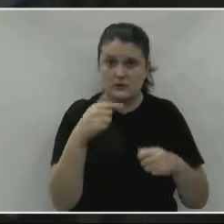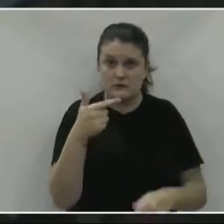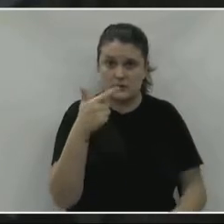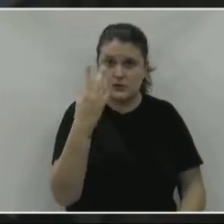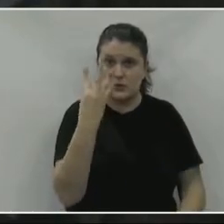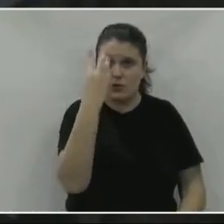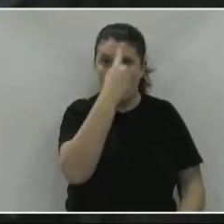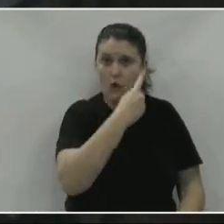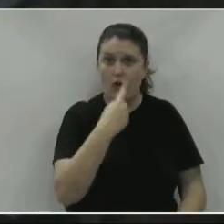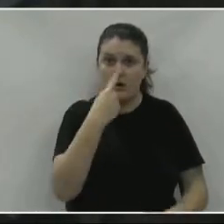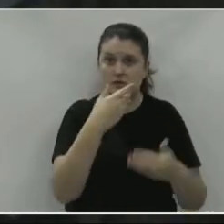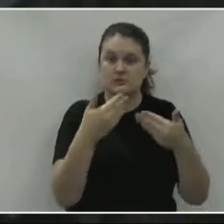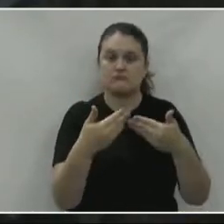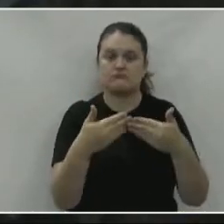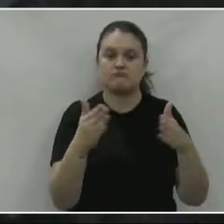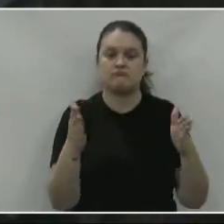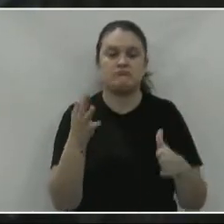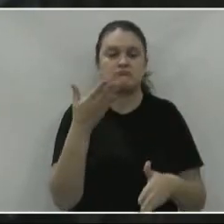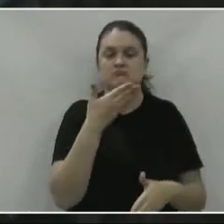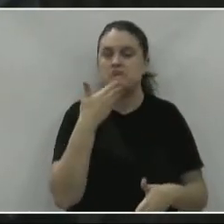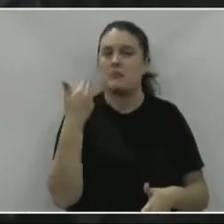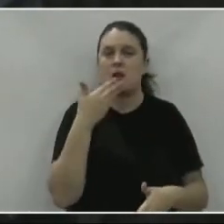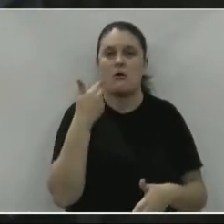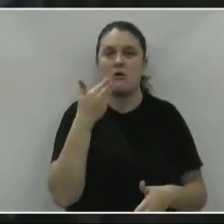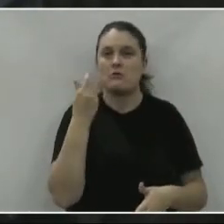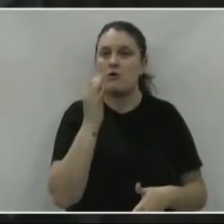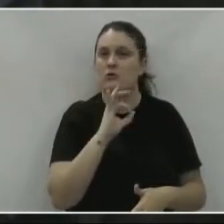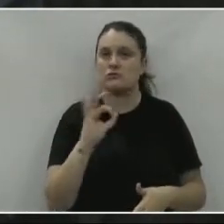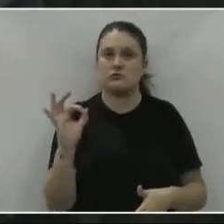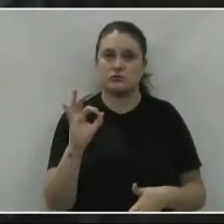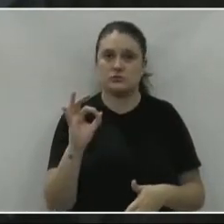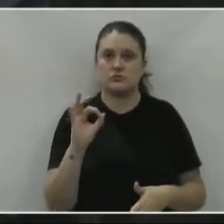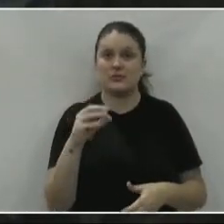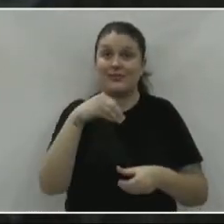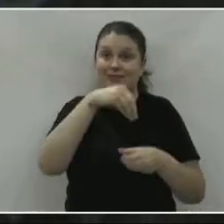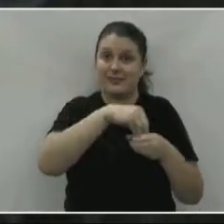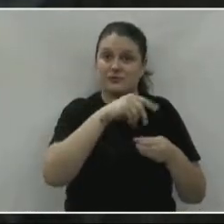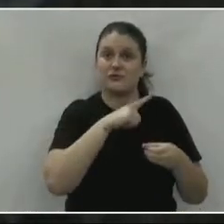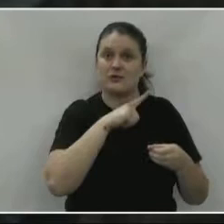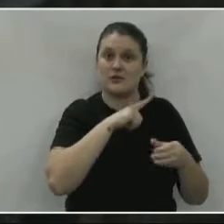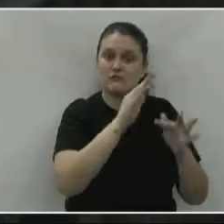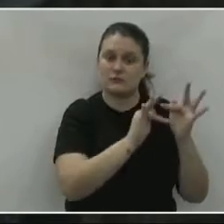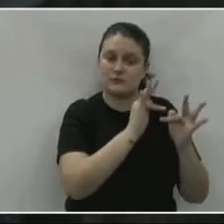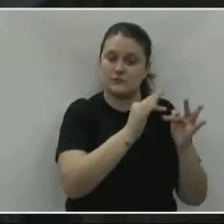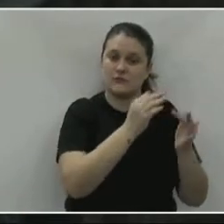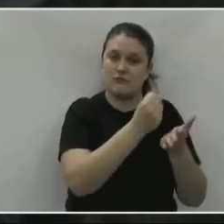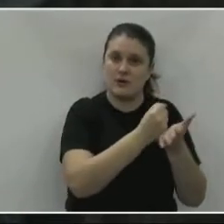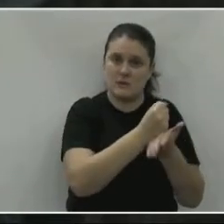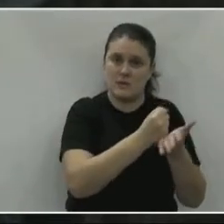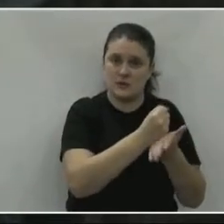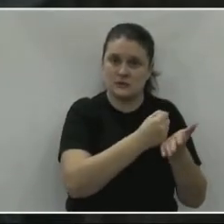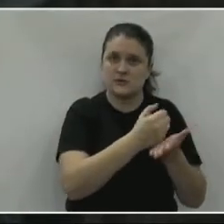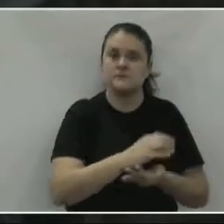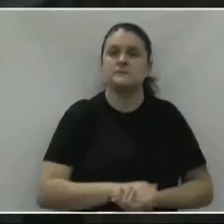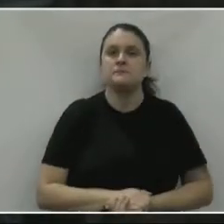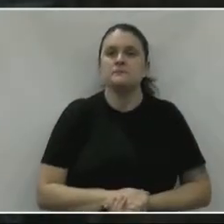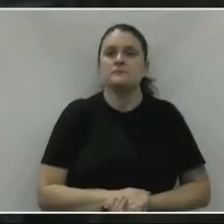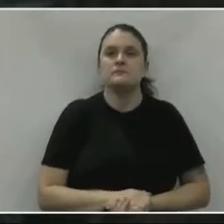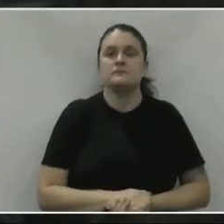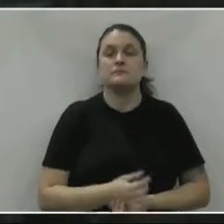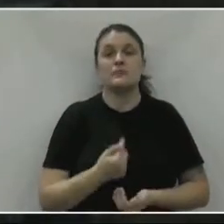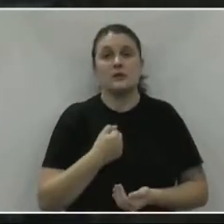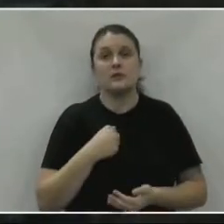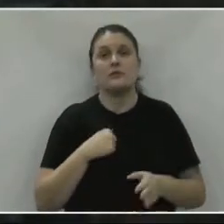horas e seria muito bom para aquele bairro. Então hoje é até as 22 horas. Foi